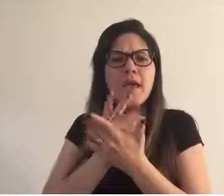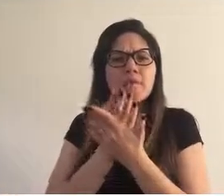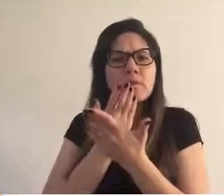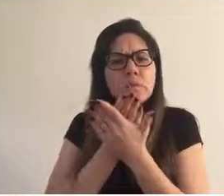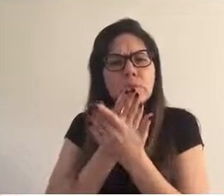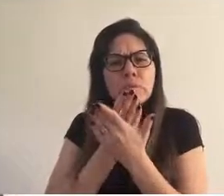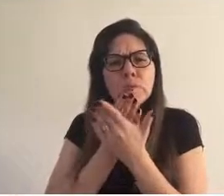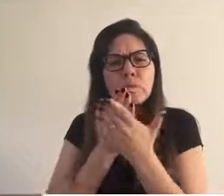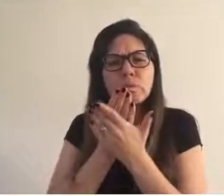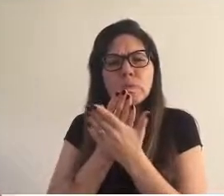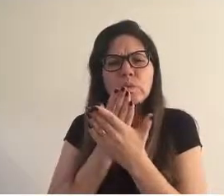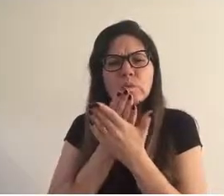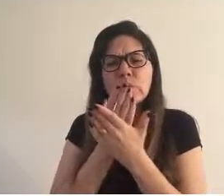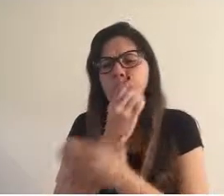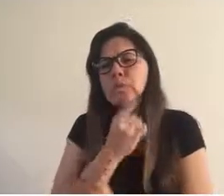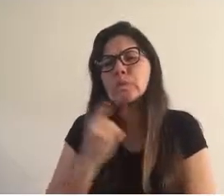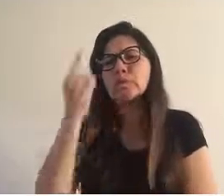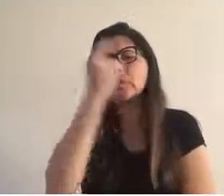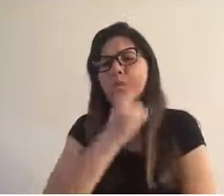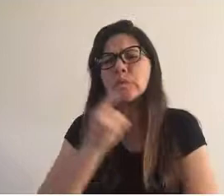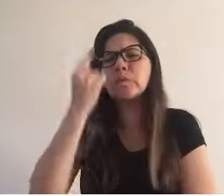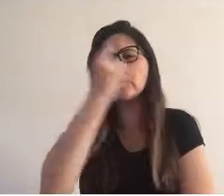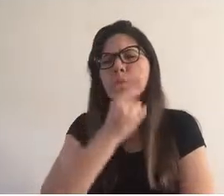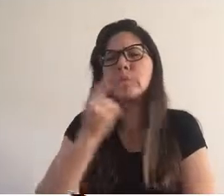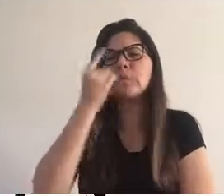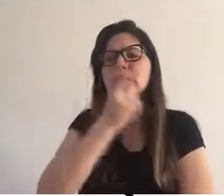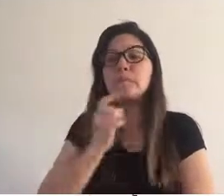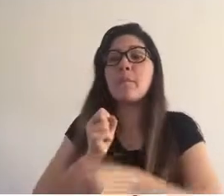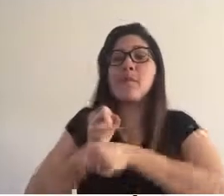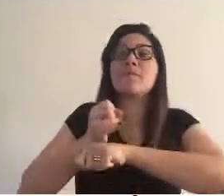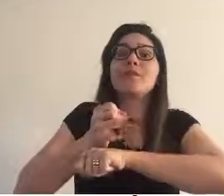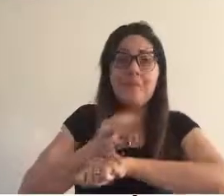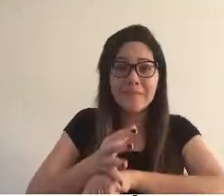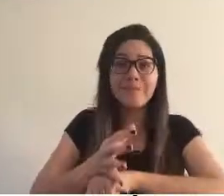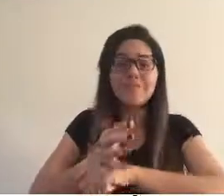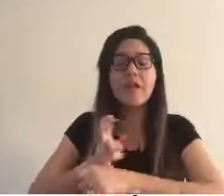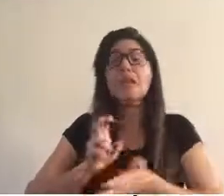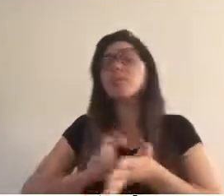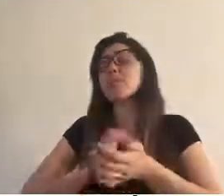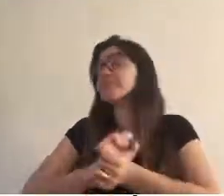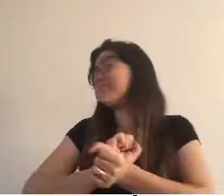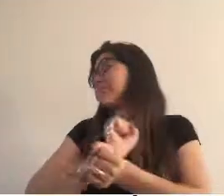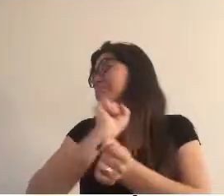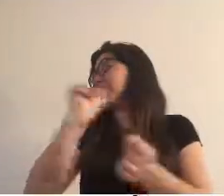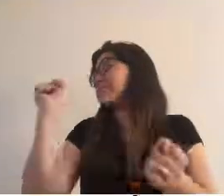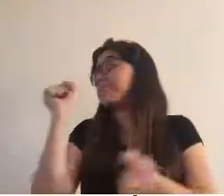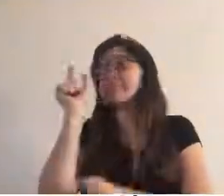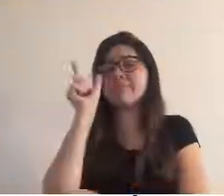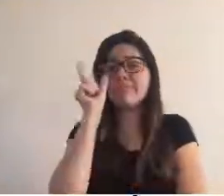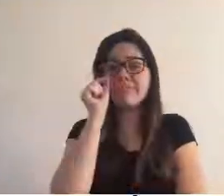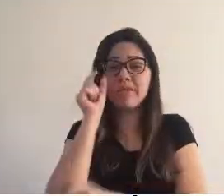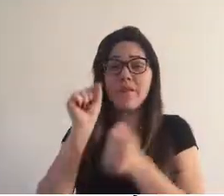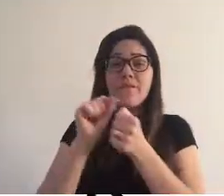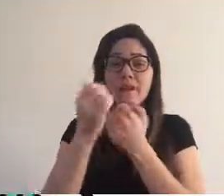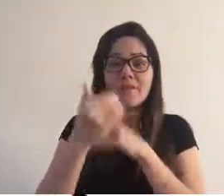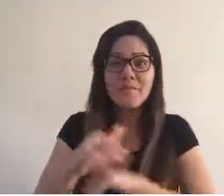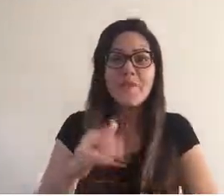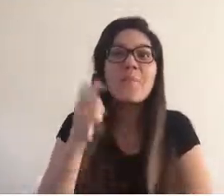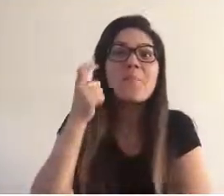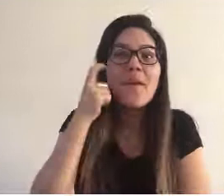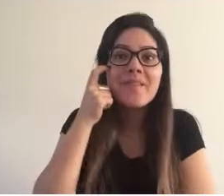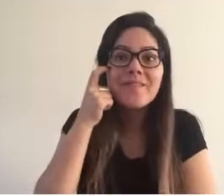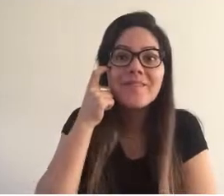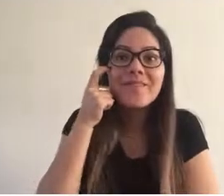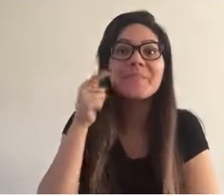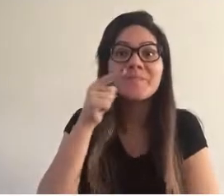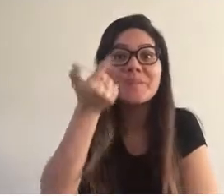sempre, você estuda horas a fio e madrugada adentro. Pela manhã, acorda com muito sono. Faz a prova